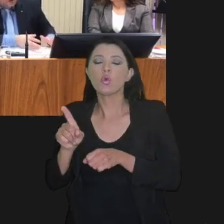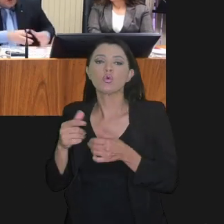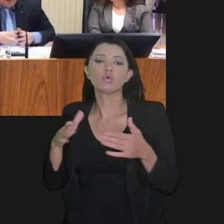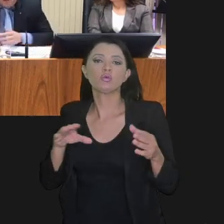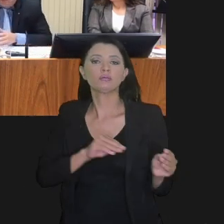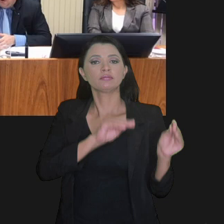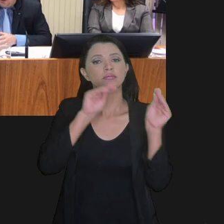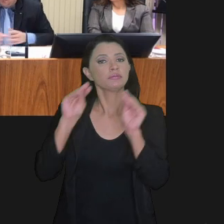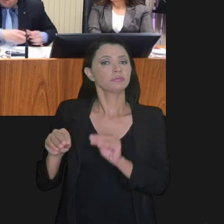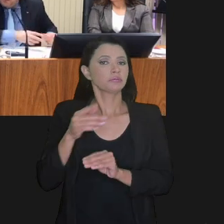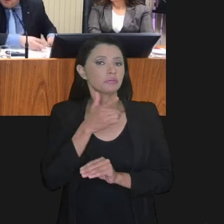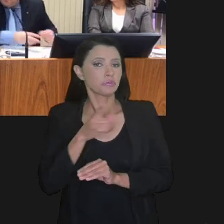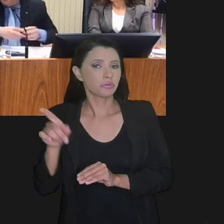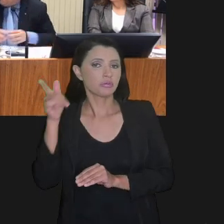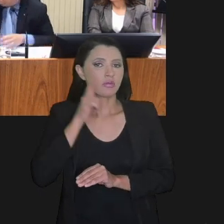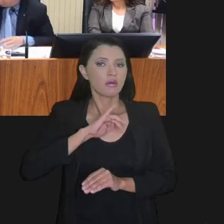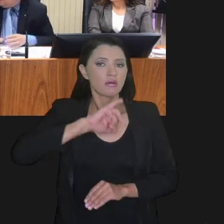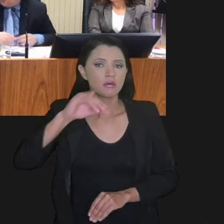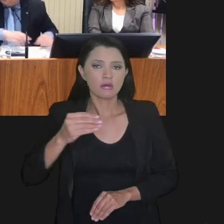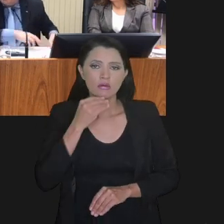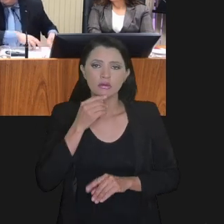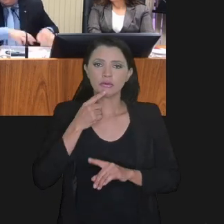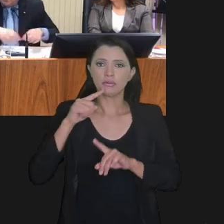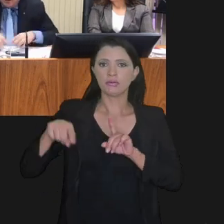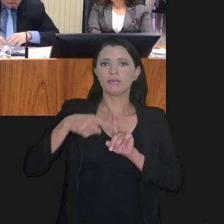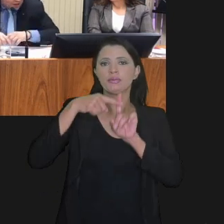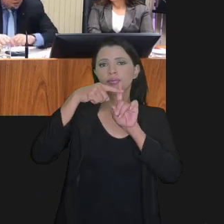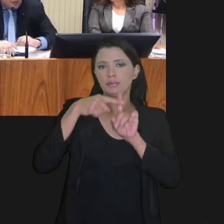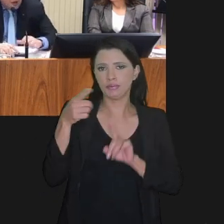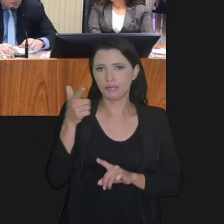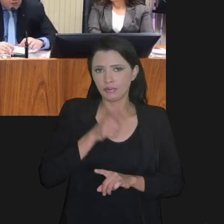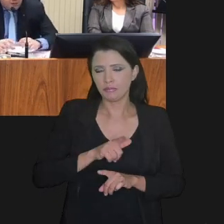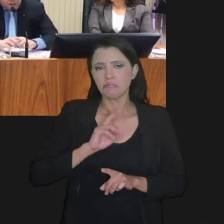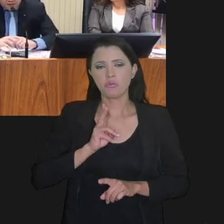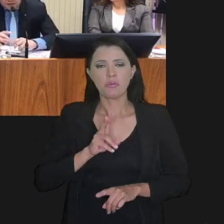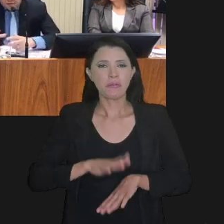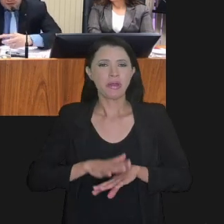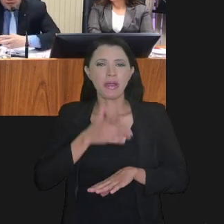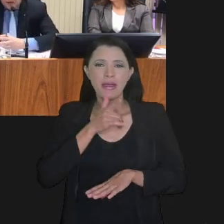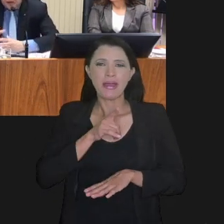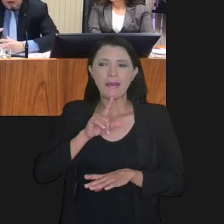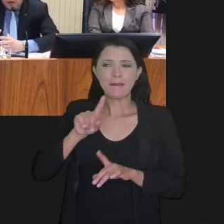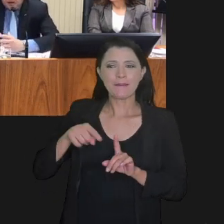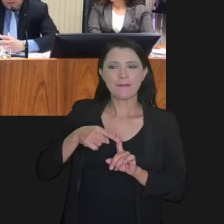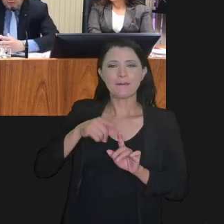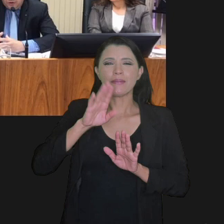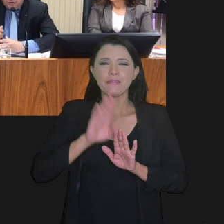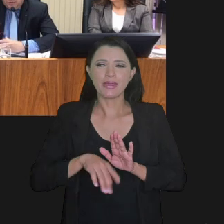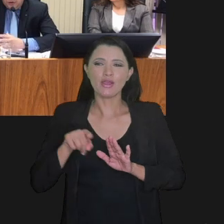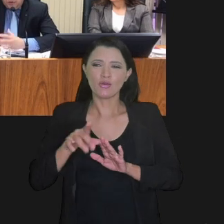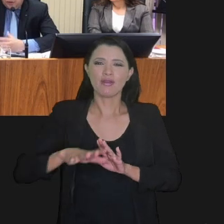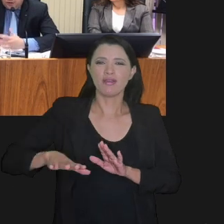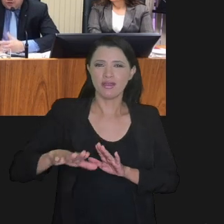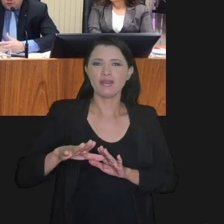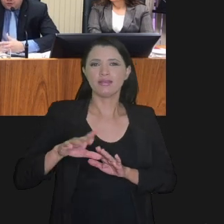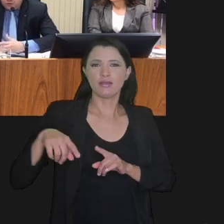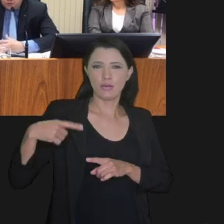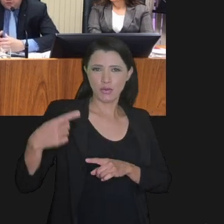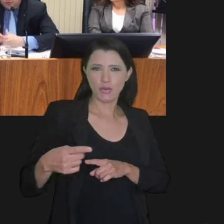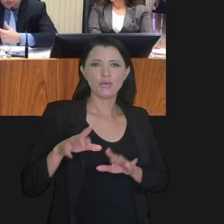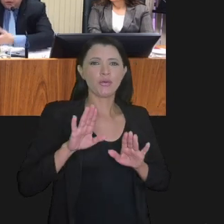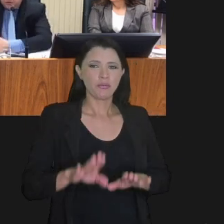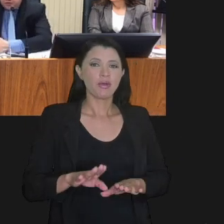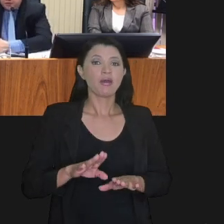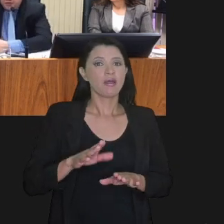um refis só aguardando o próximo para poder pular para o próximo, para ter algumas vantagens, por mais que você começasse a fazer menos vantajoso